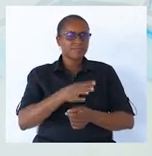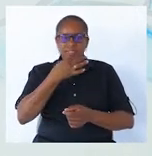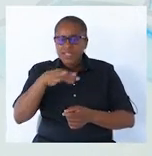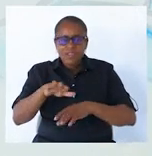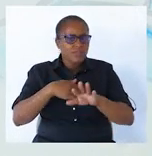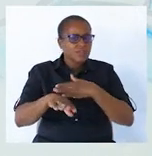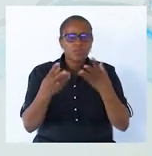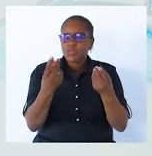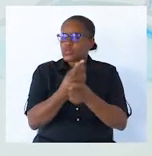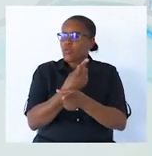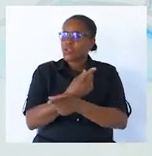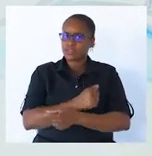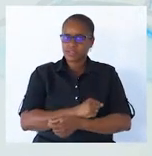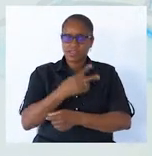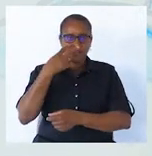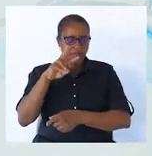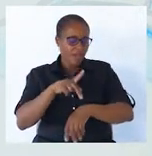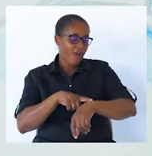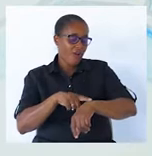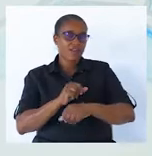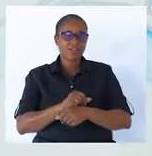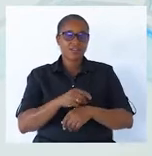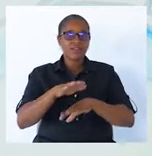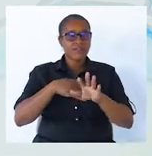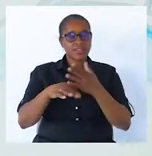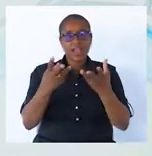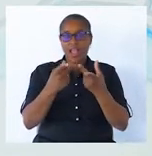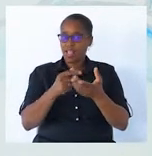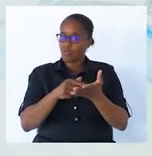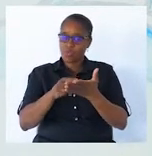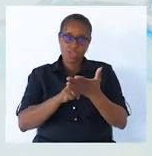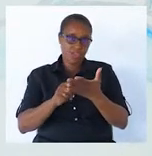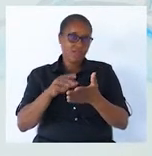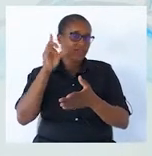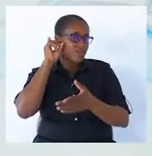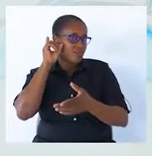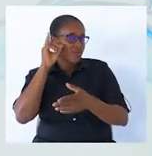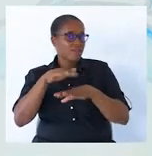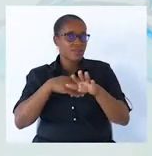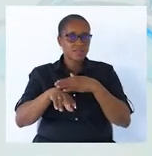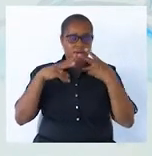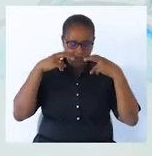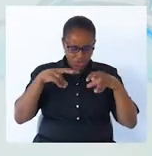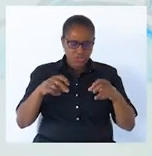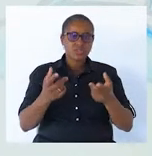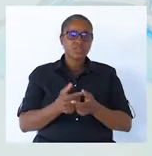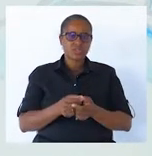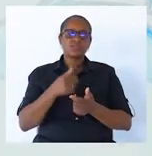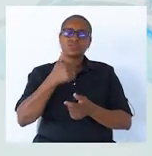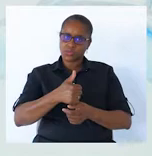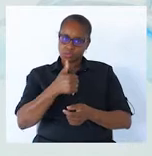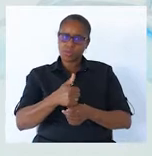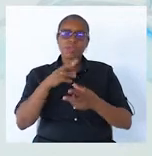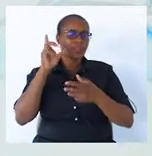fazer várias coisas. Ver a hora, fazer cálculos, fazer chamada, fazer pesquisa. Muito bem, o